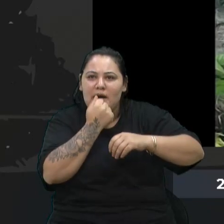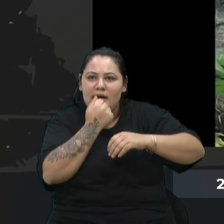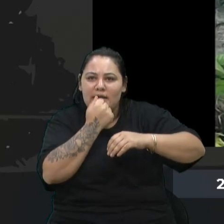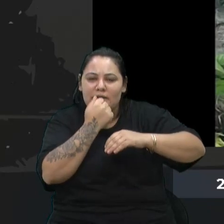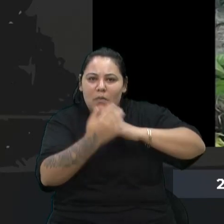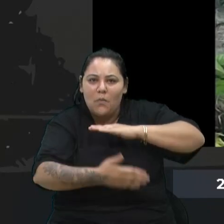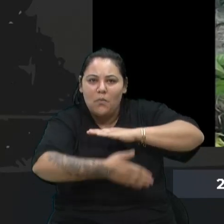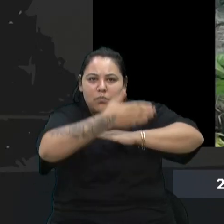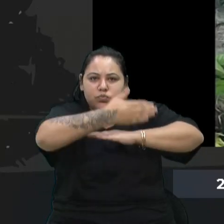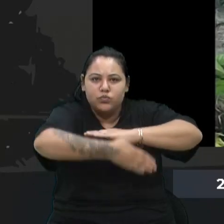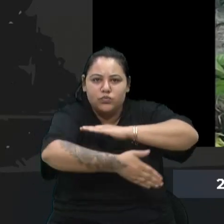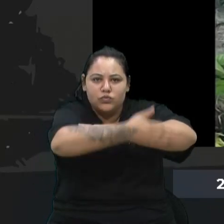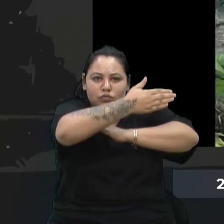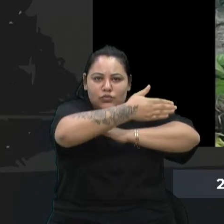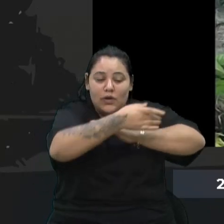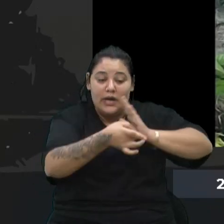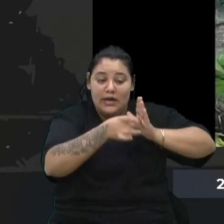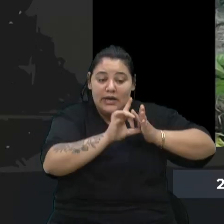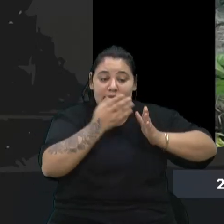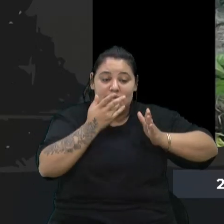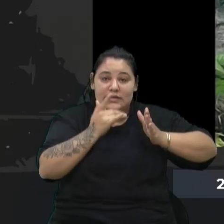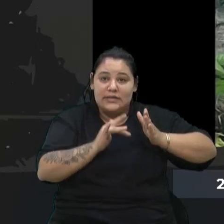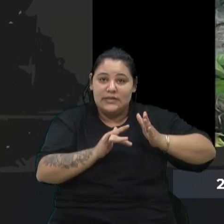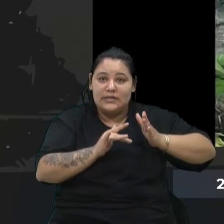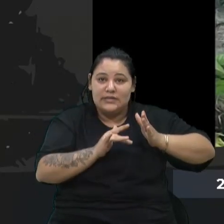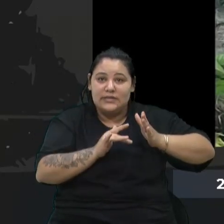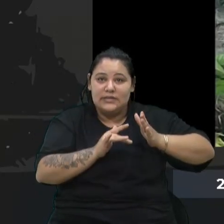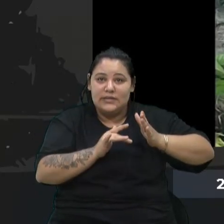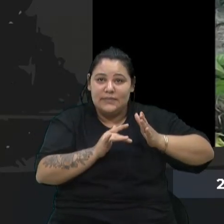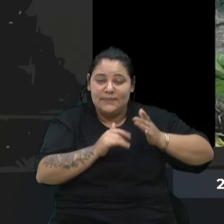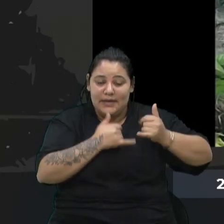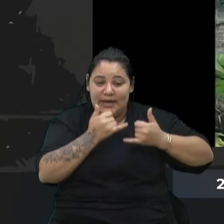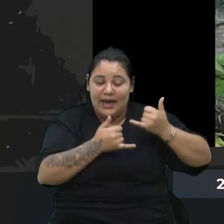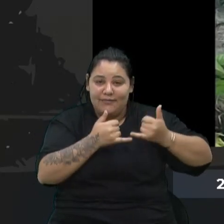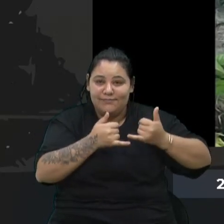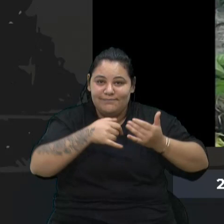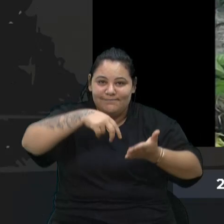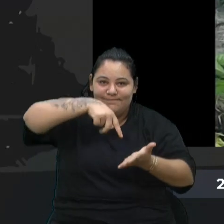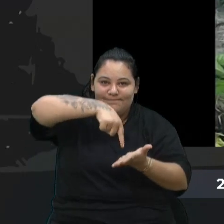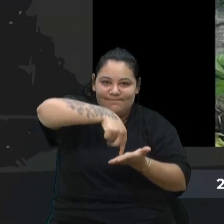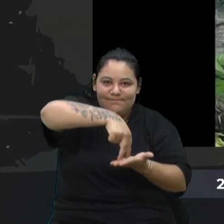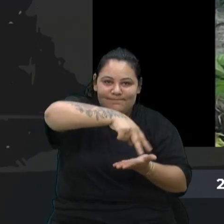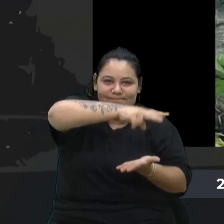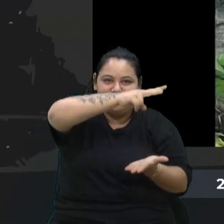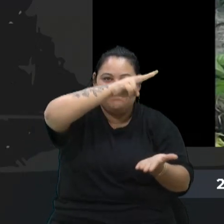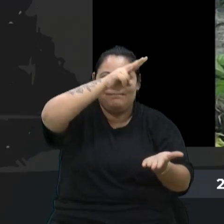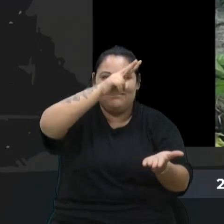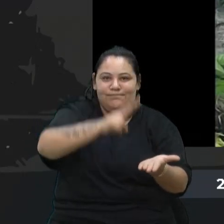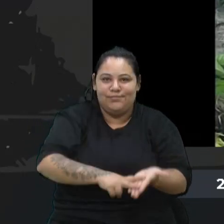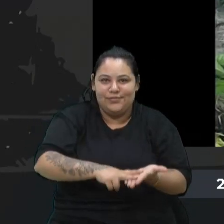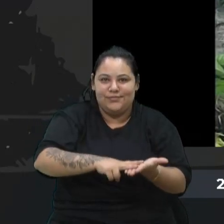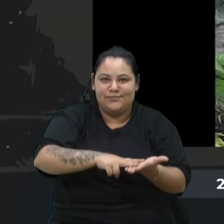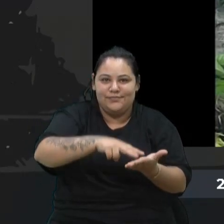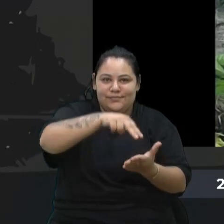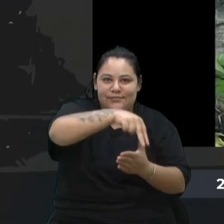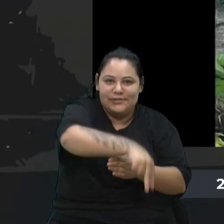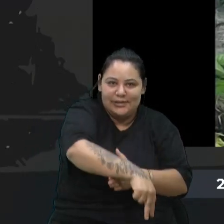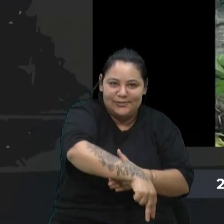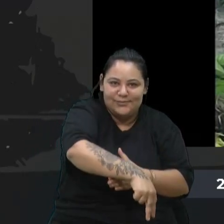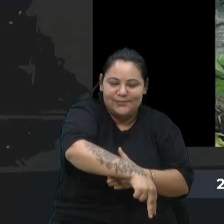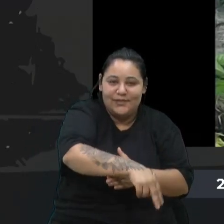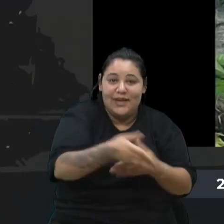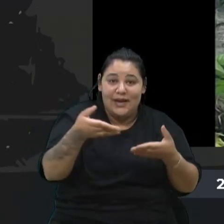quando as crianças brincavam e, eventualmente, escorregavam, escorregavam no barranco e caía dentro do valão. Agora é alto,